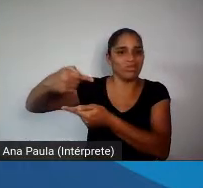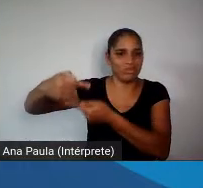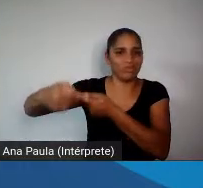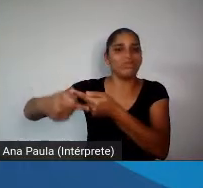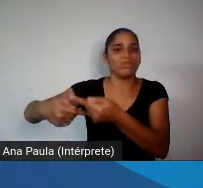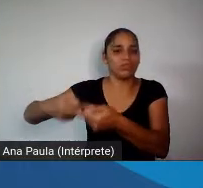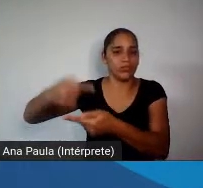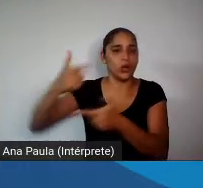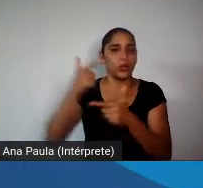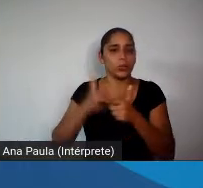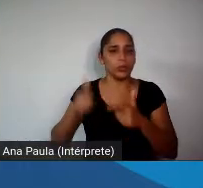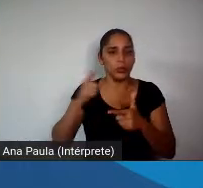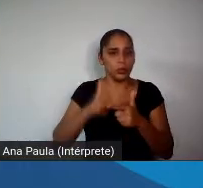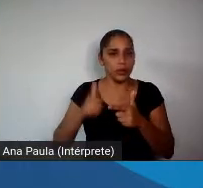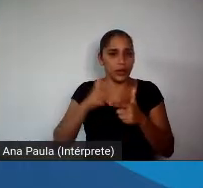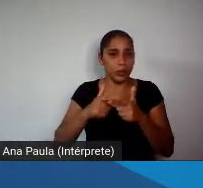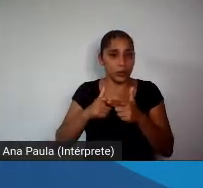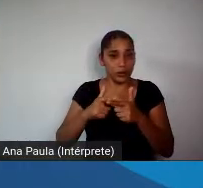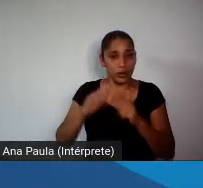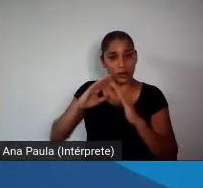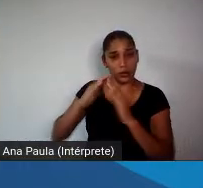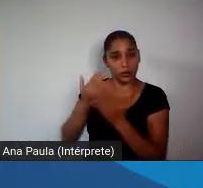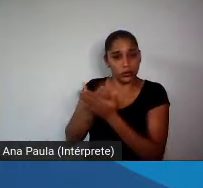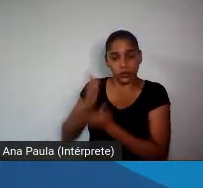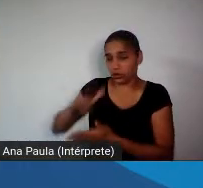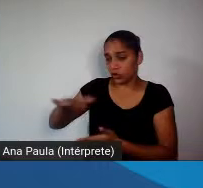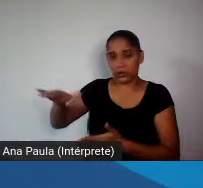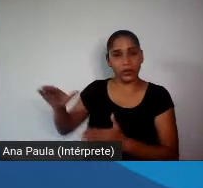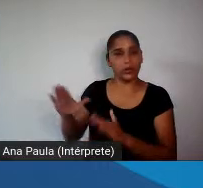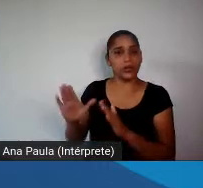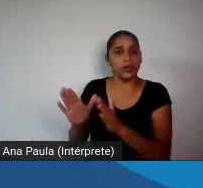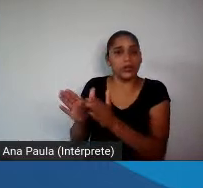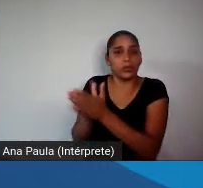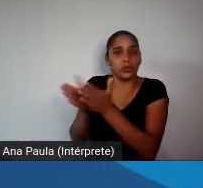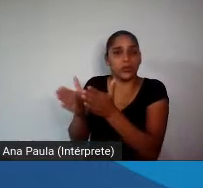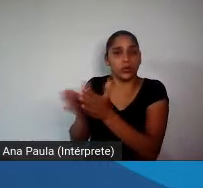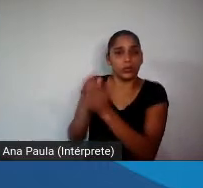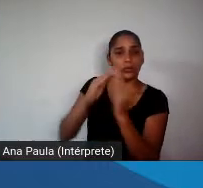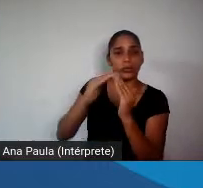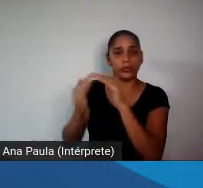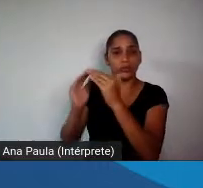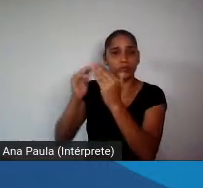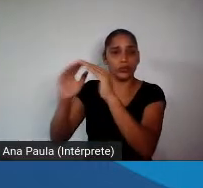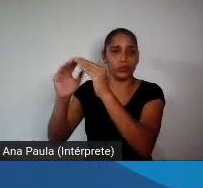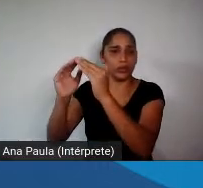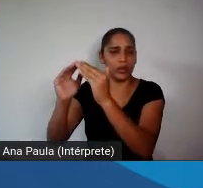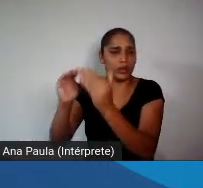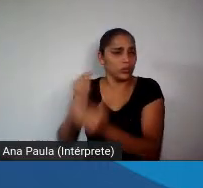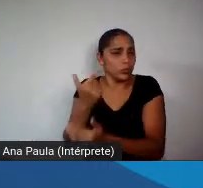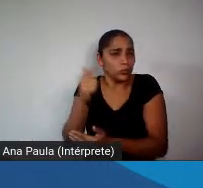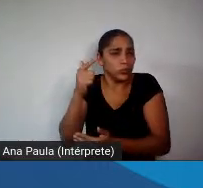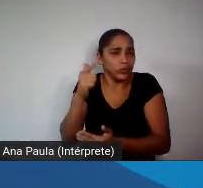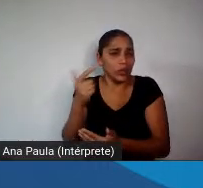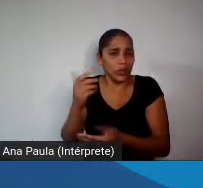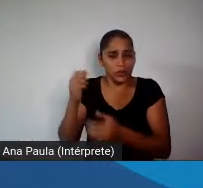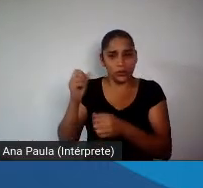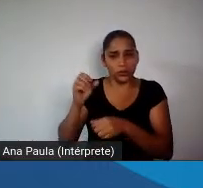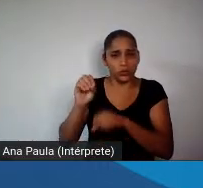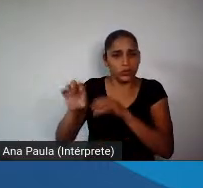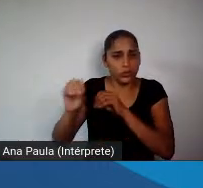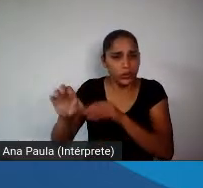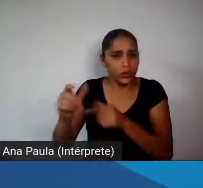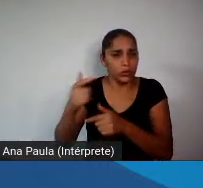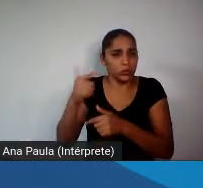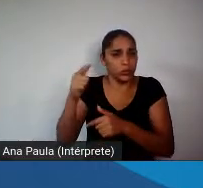públicas, ficaram nas comunidades, a evasão escolar vai aumentar, já está aumentando. Muitas não voltaram quando voltou o ensino